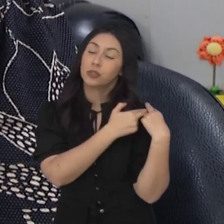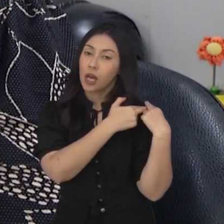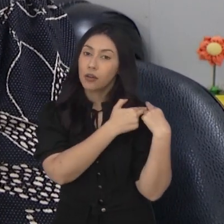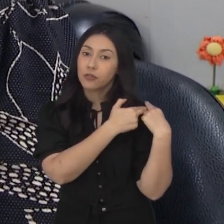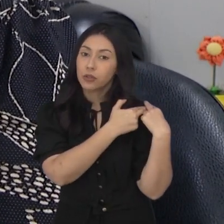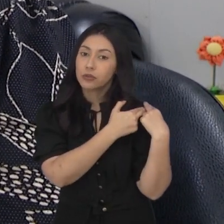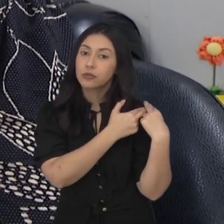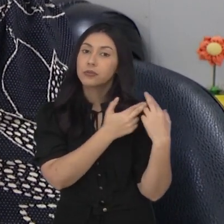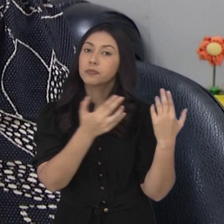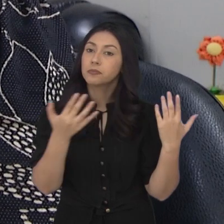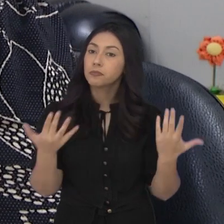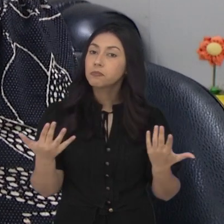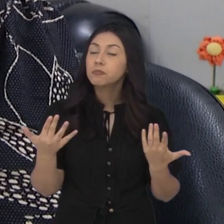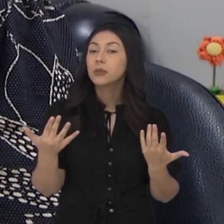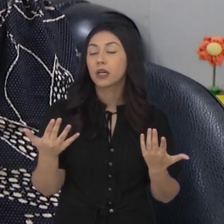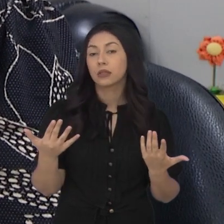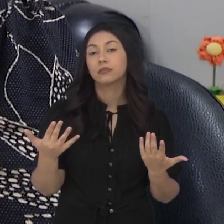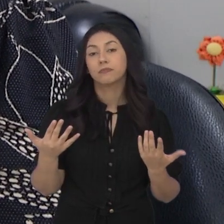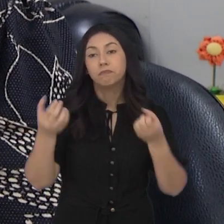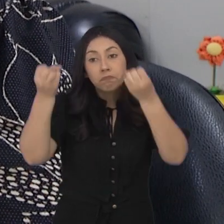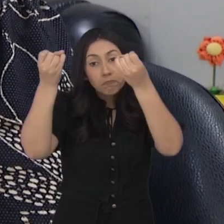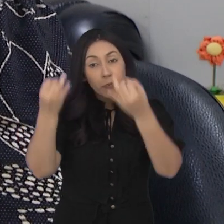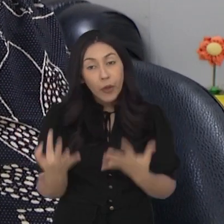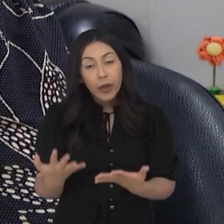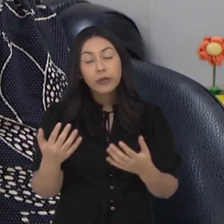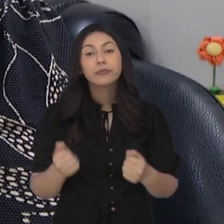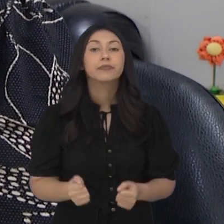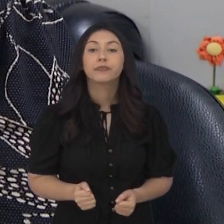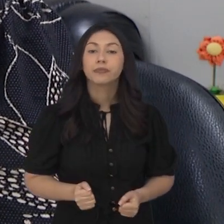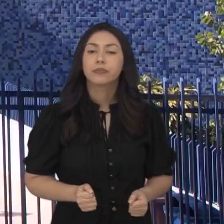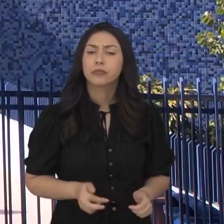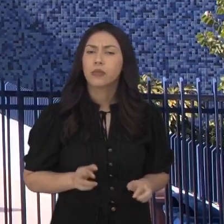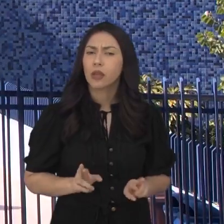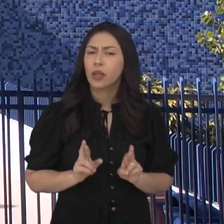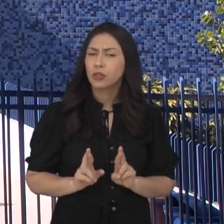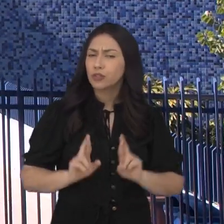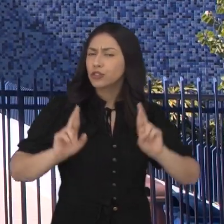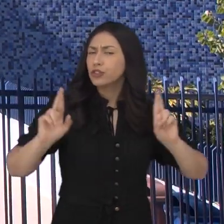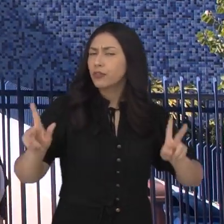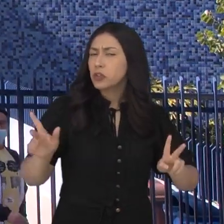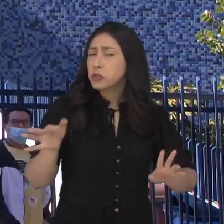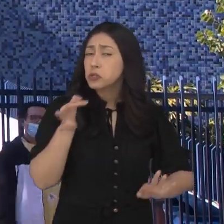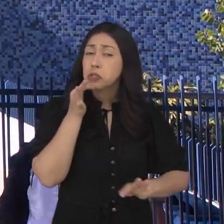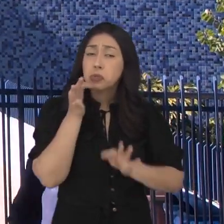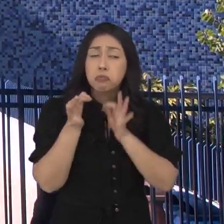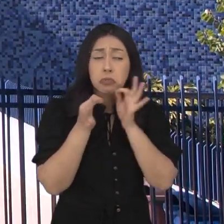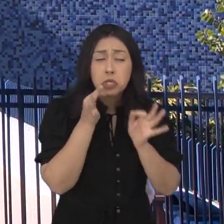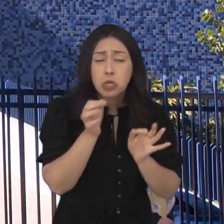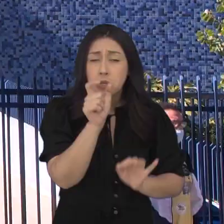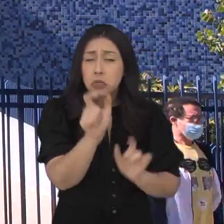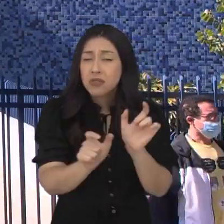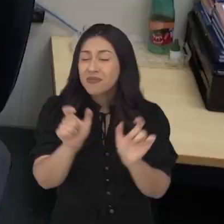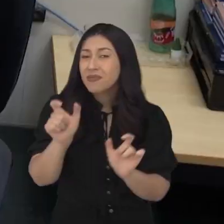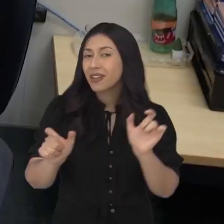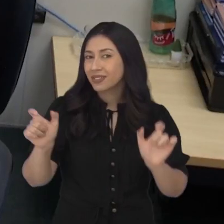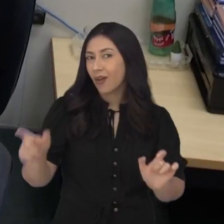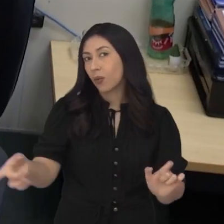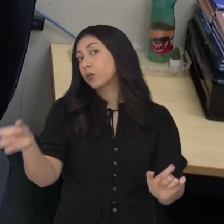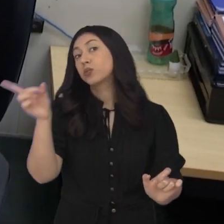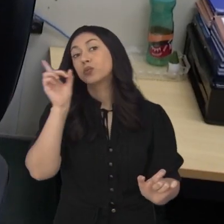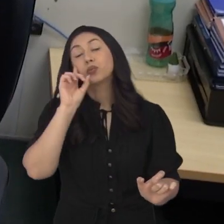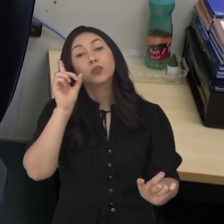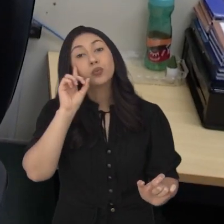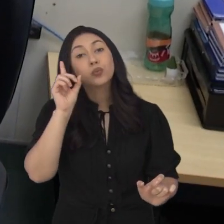responsáveis, para passar para os responsáveis também. Diferente do que muita gente imagina, a